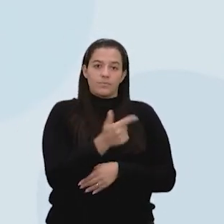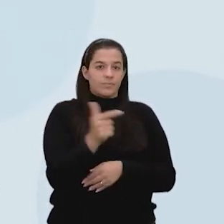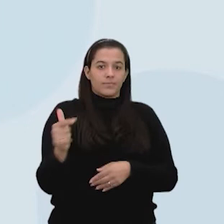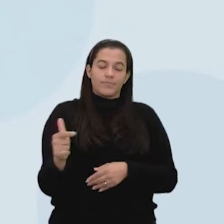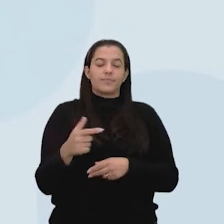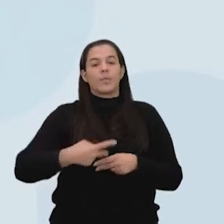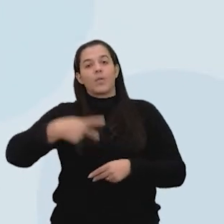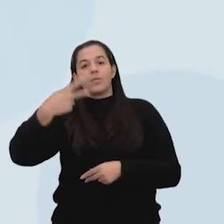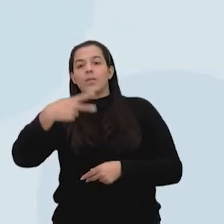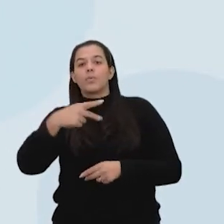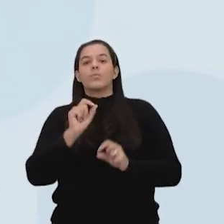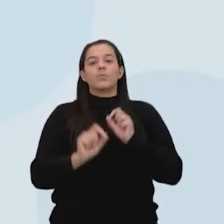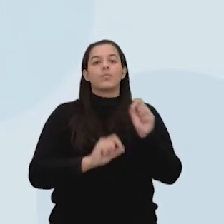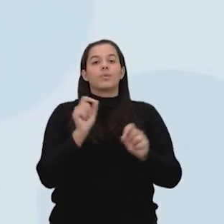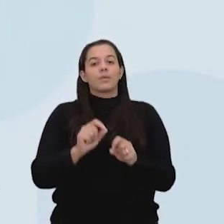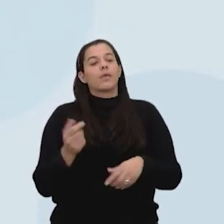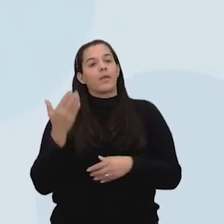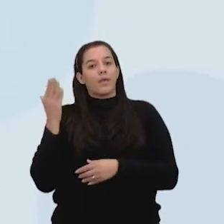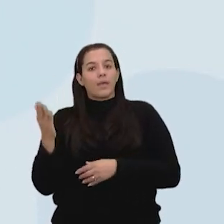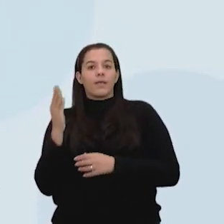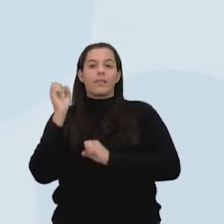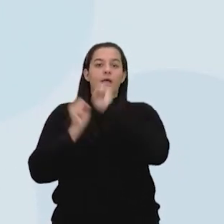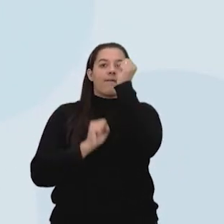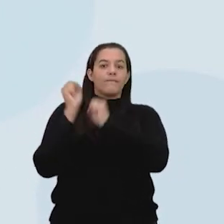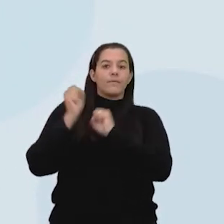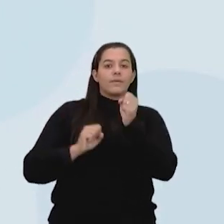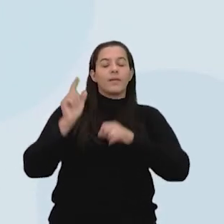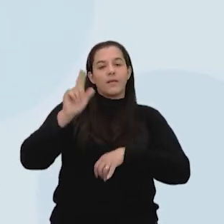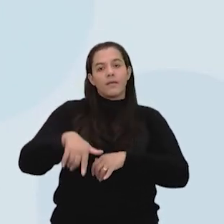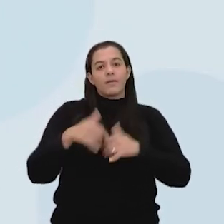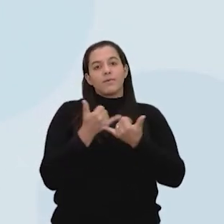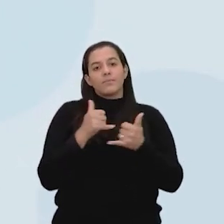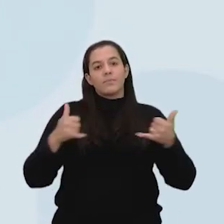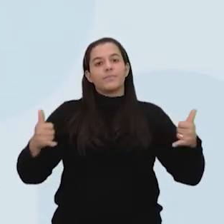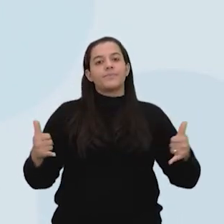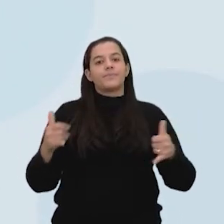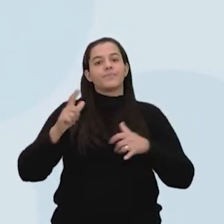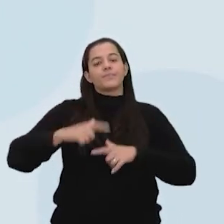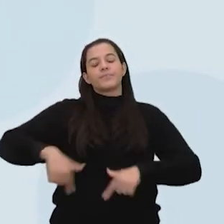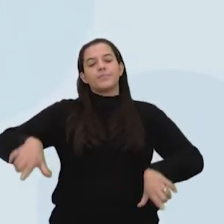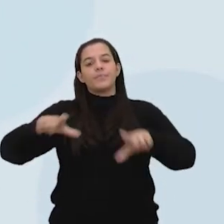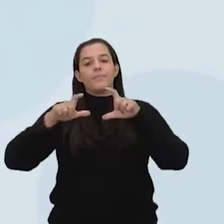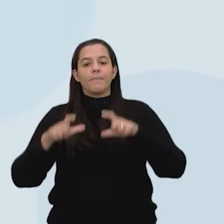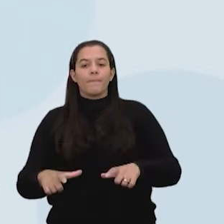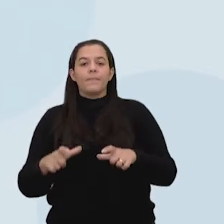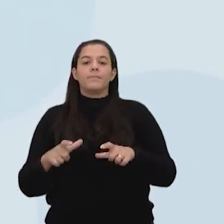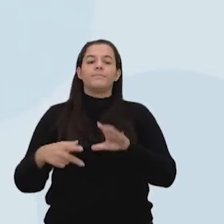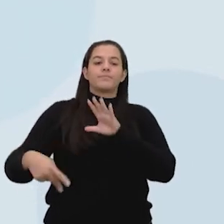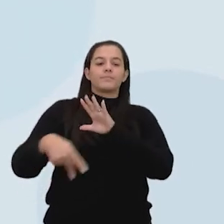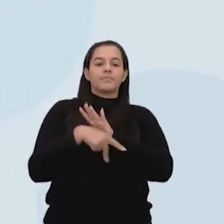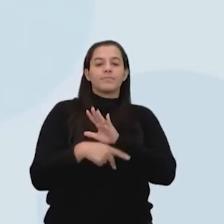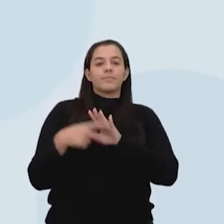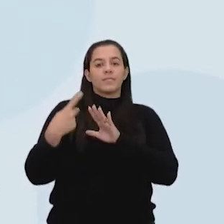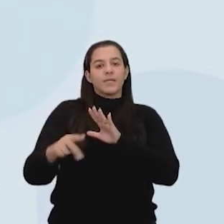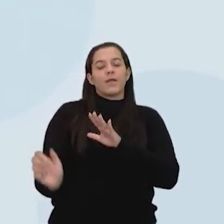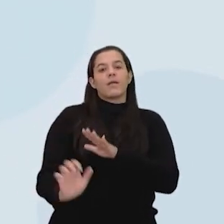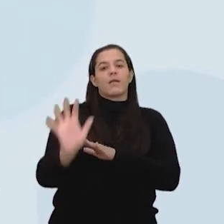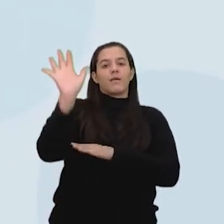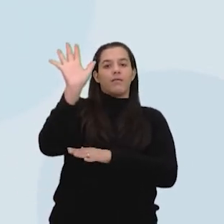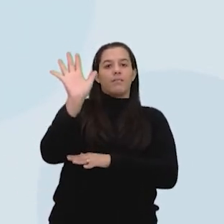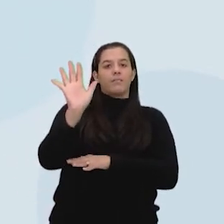ponto é que ela é uma fonte de energia, de uma fonte de eletricidade, que é cara.